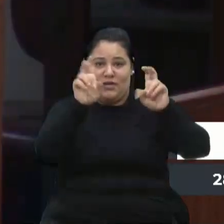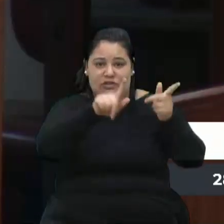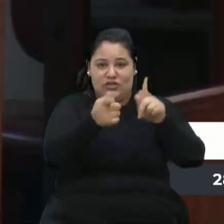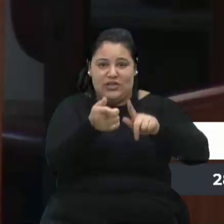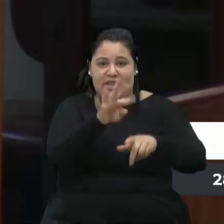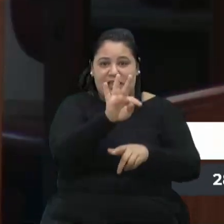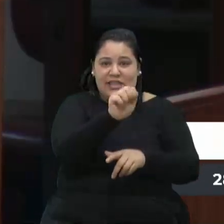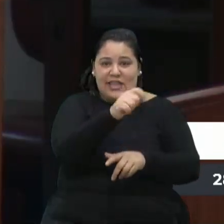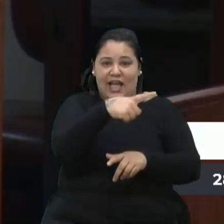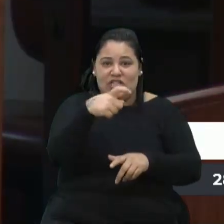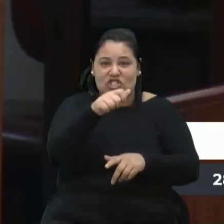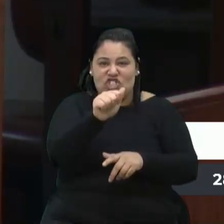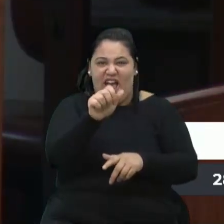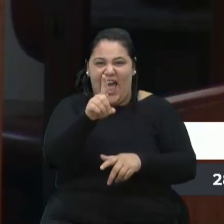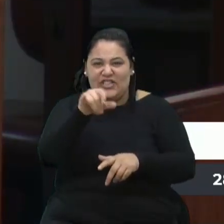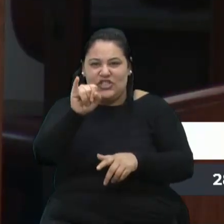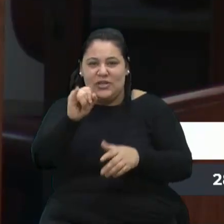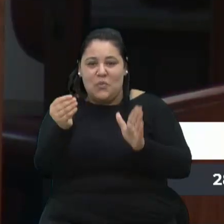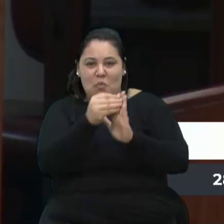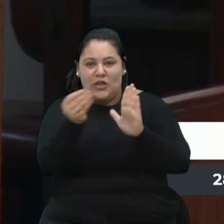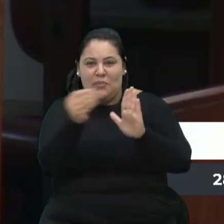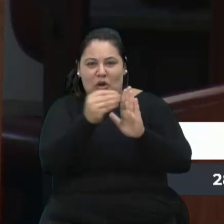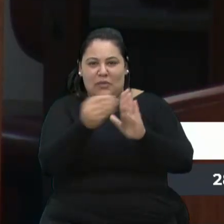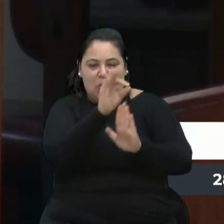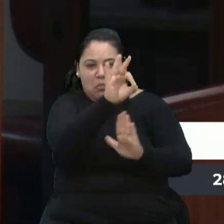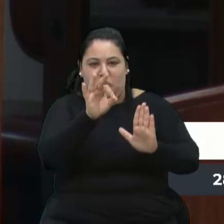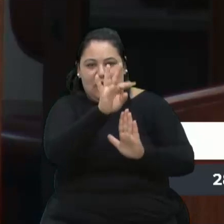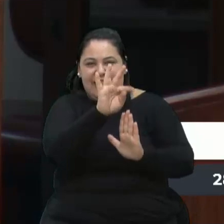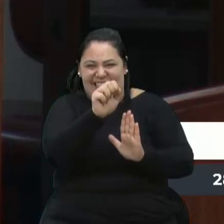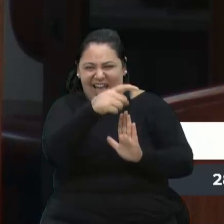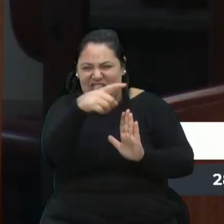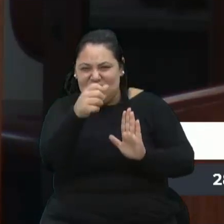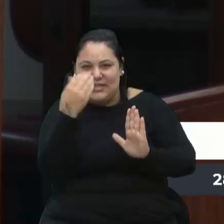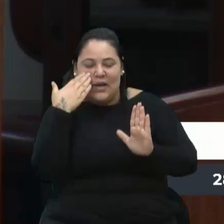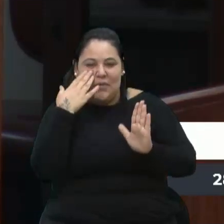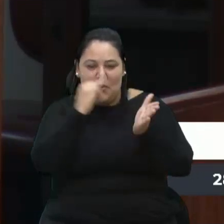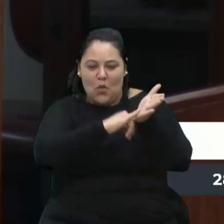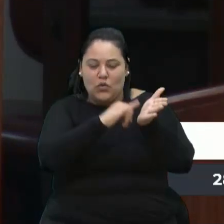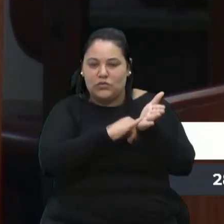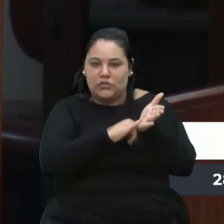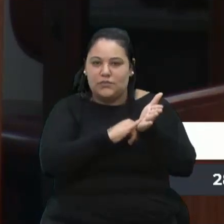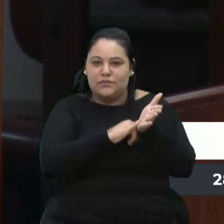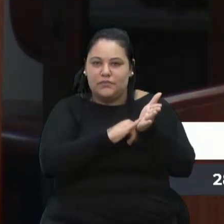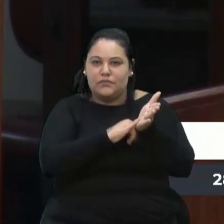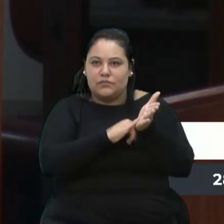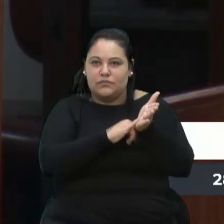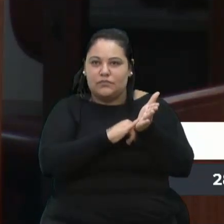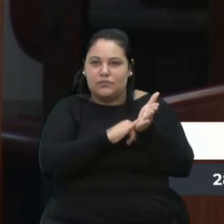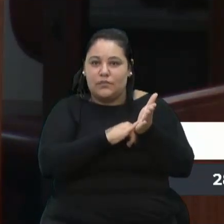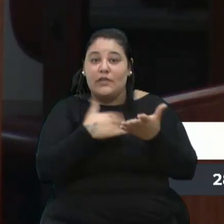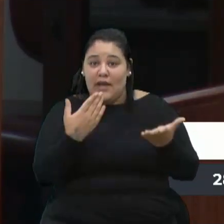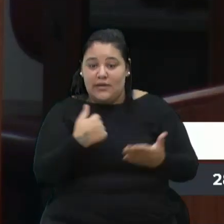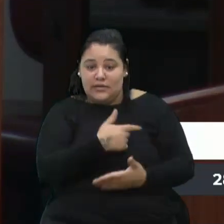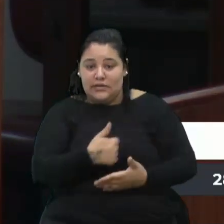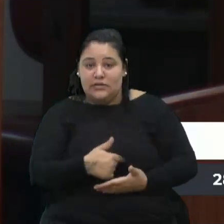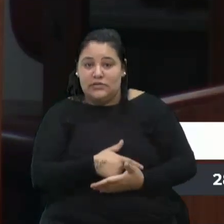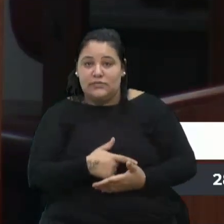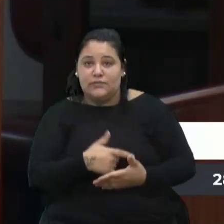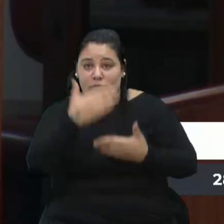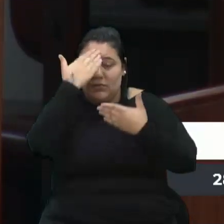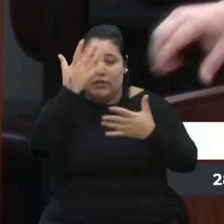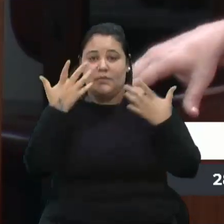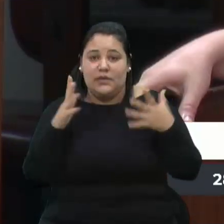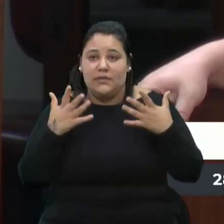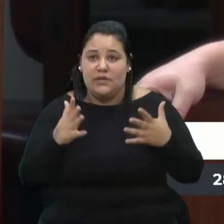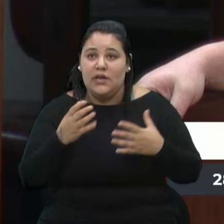Que é botar imposto para todo mundo, né, vereadora Gladys, vereador Zanquim. E aí o senhor foi bem. Parabéns. Obrigado pelo senhor. Ainda